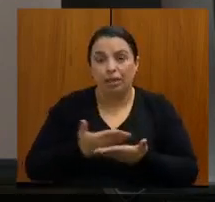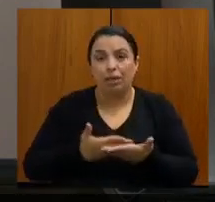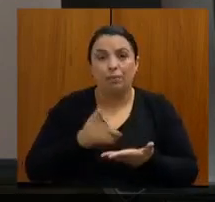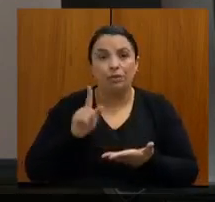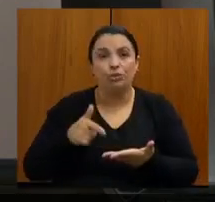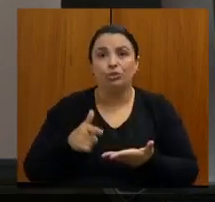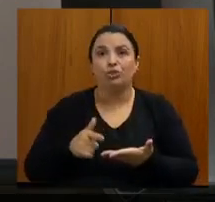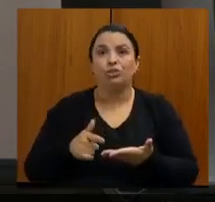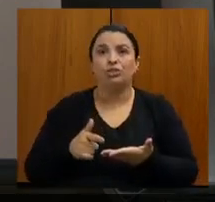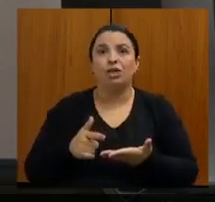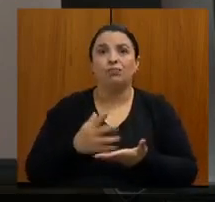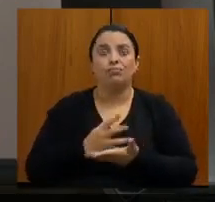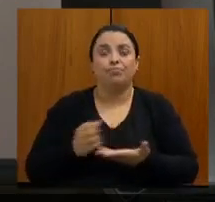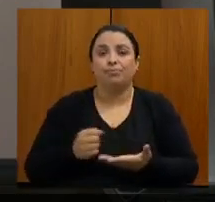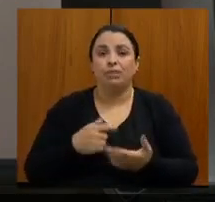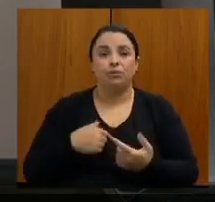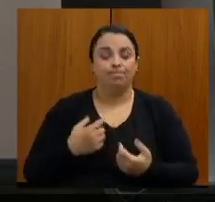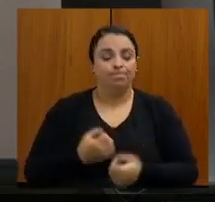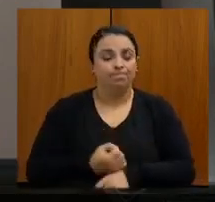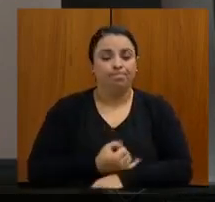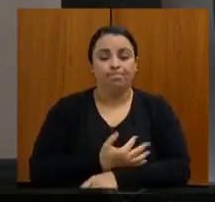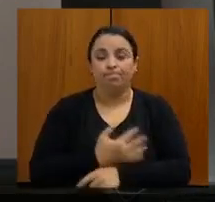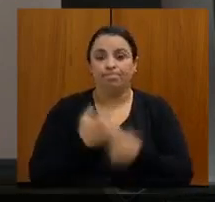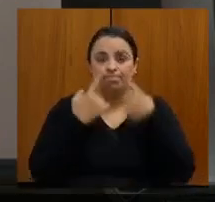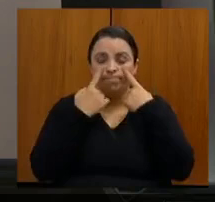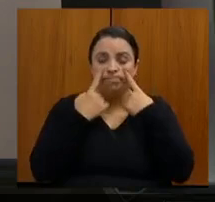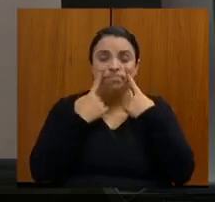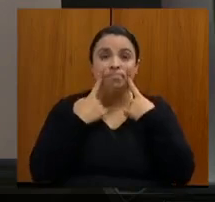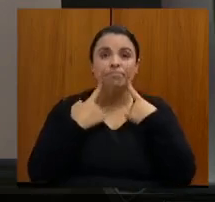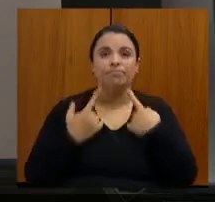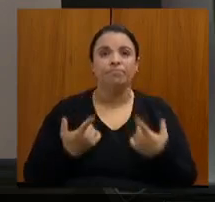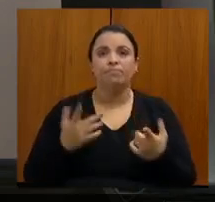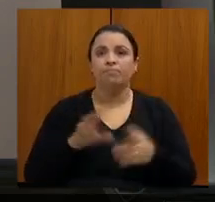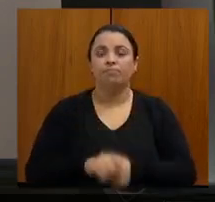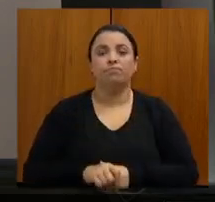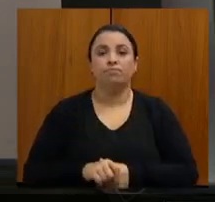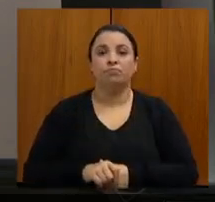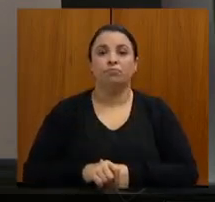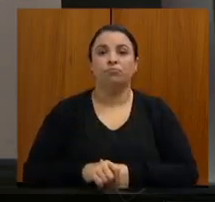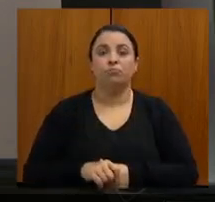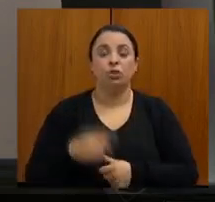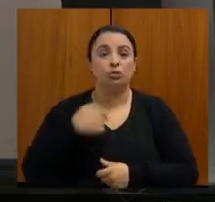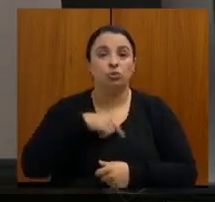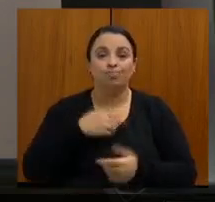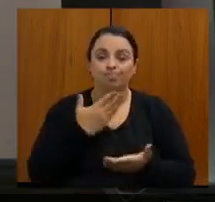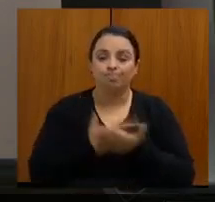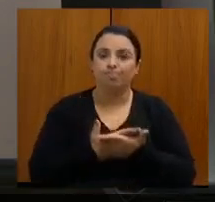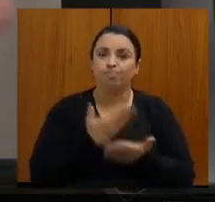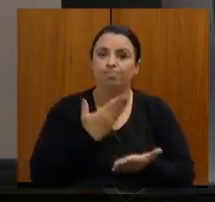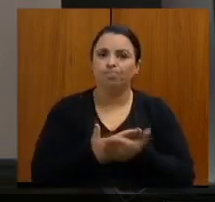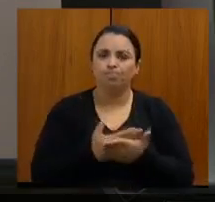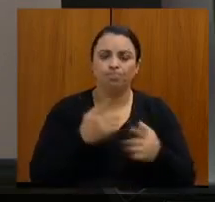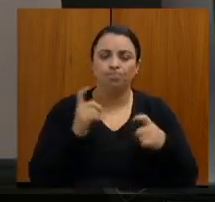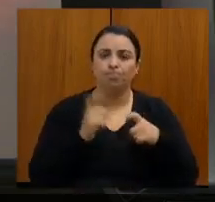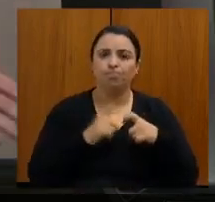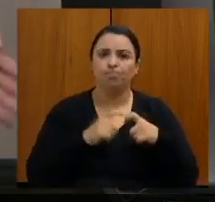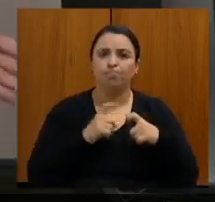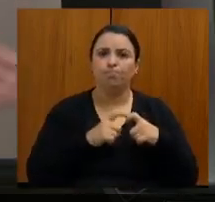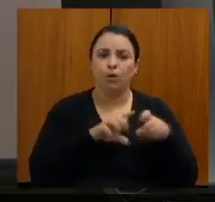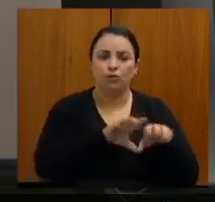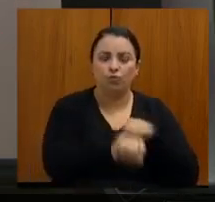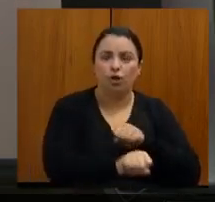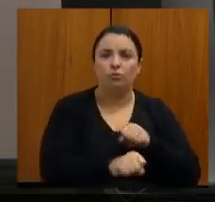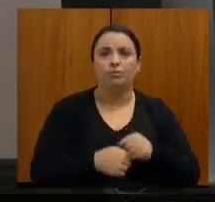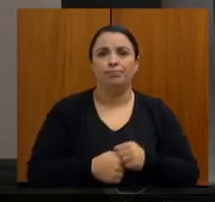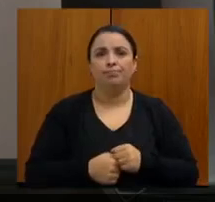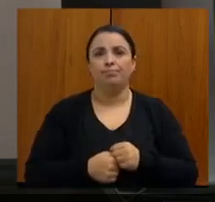triste, me dá vontade de chorar. Porque a gente faz duas medicinas nesse país. A gente faz uma medicina pública